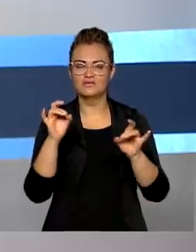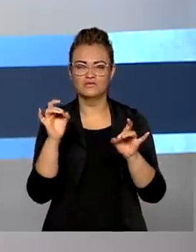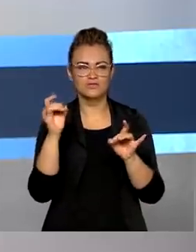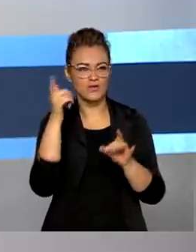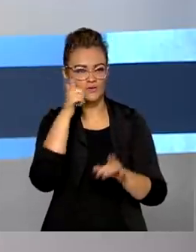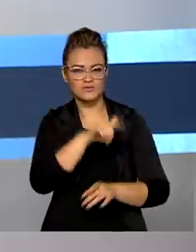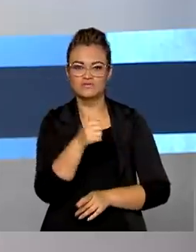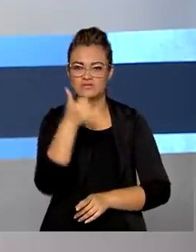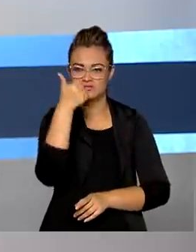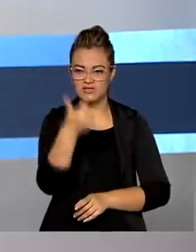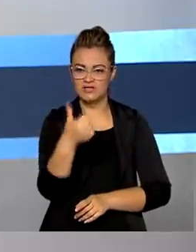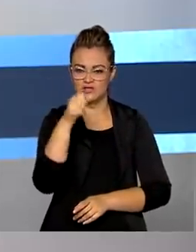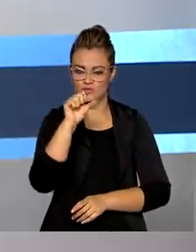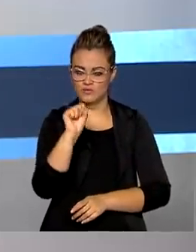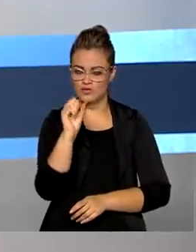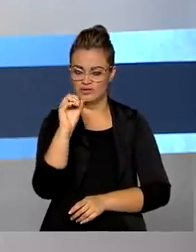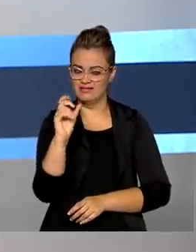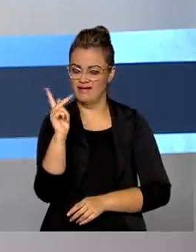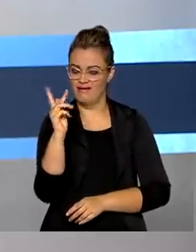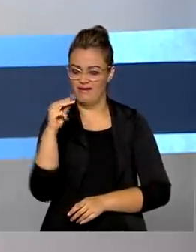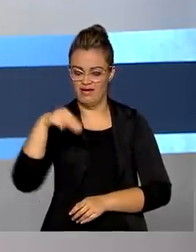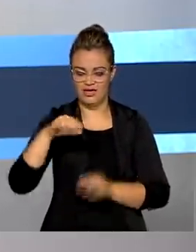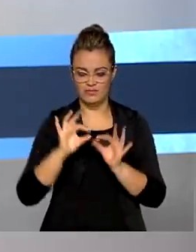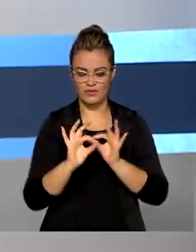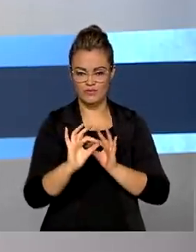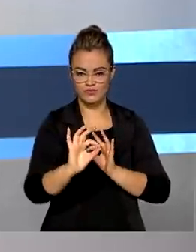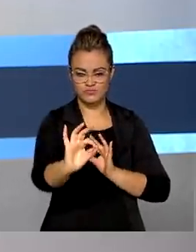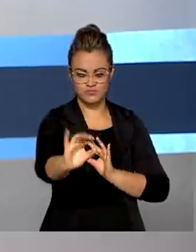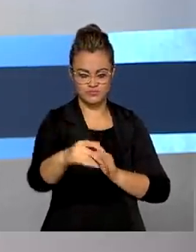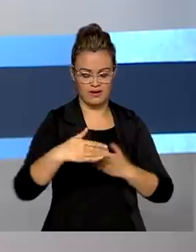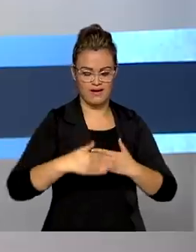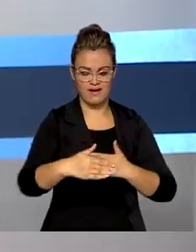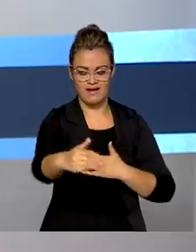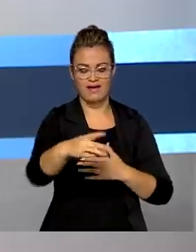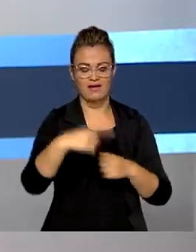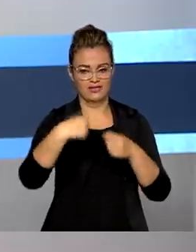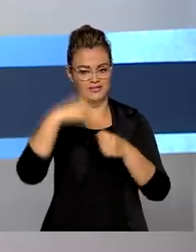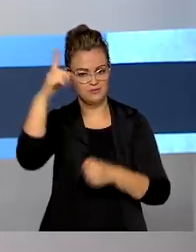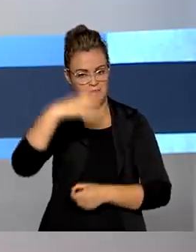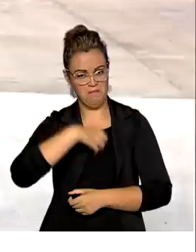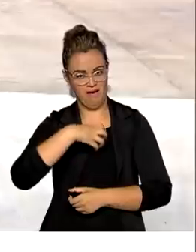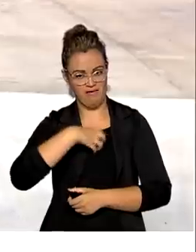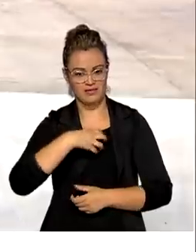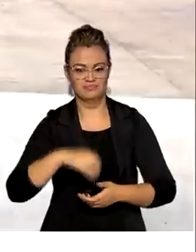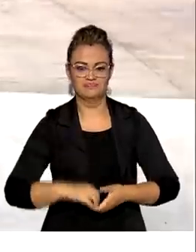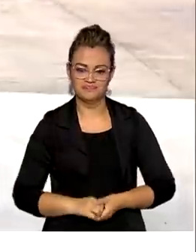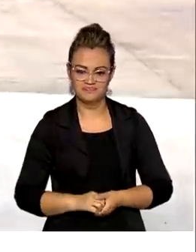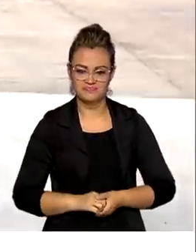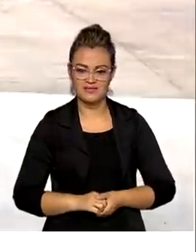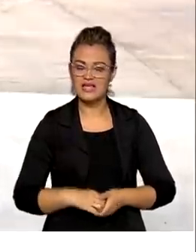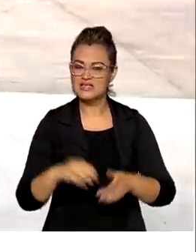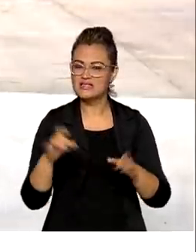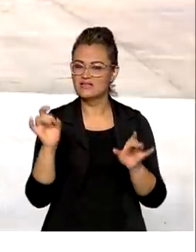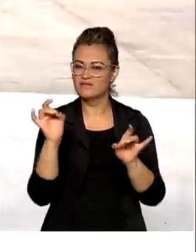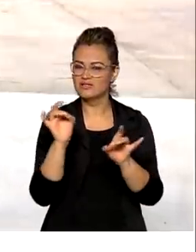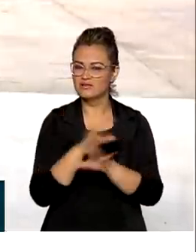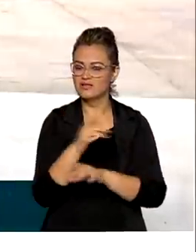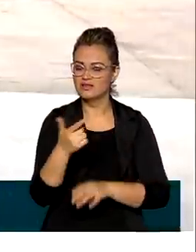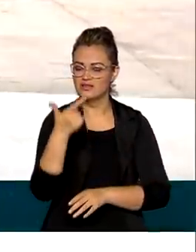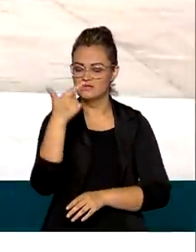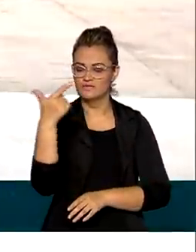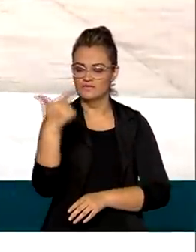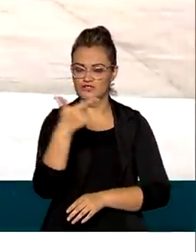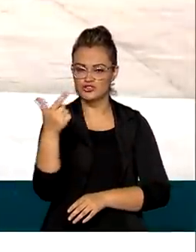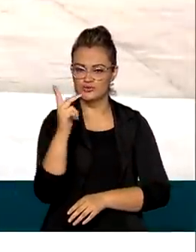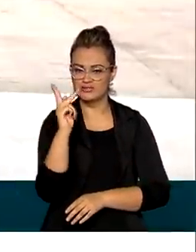entregues mais de 180 quilômetros de novas pistas na Bahia este ano. Ao todo, serão entregues 22